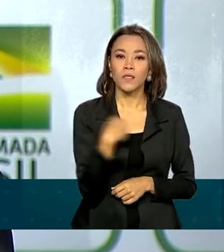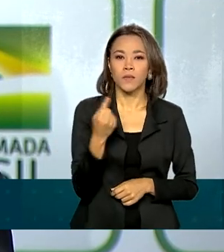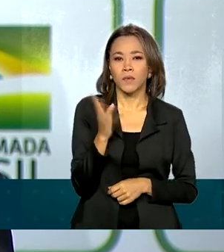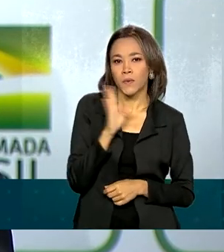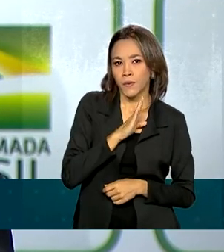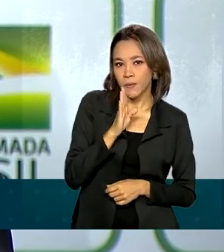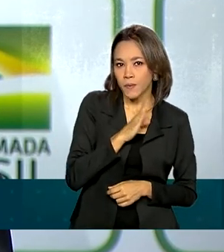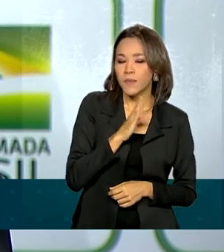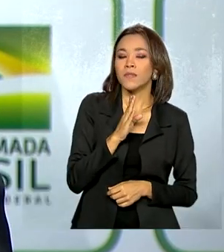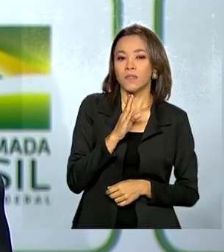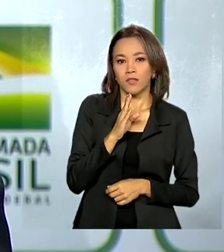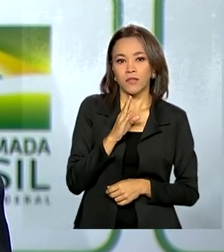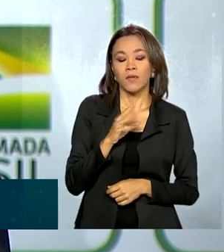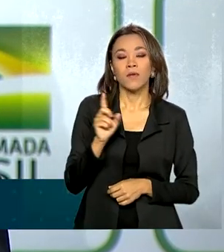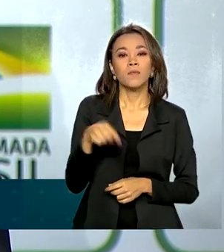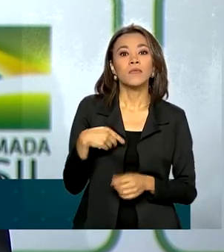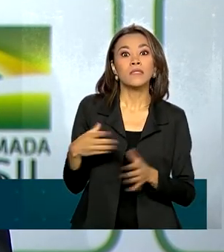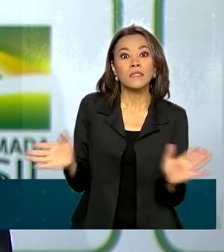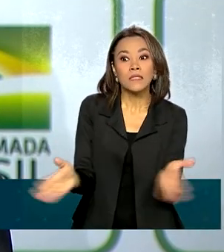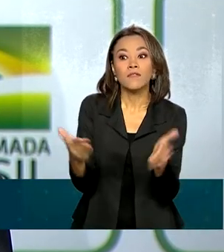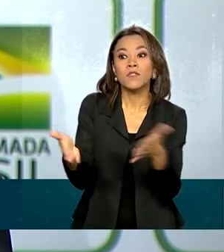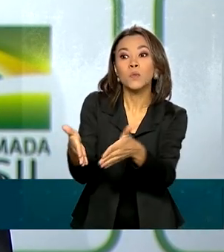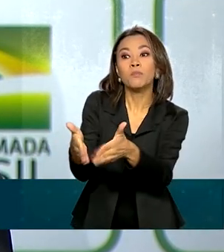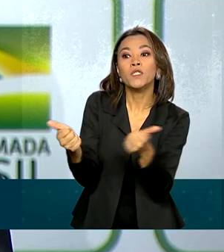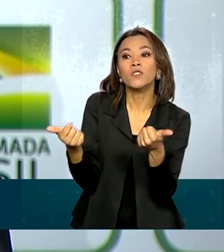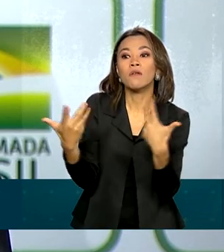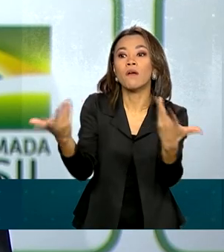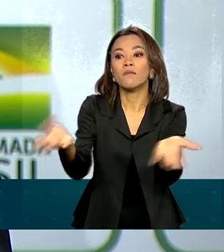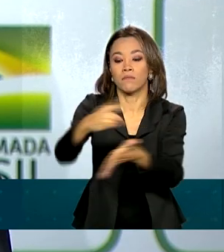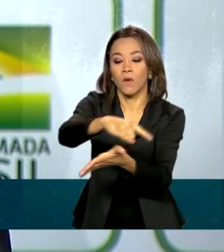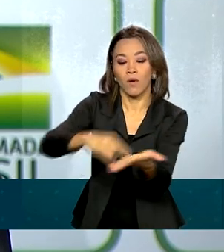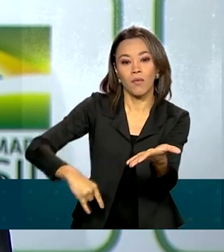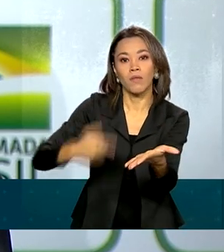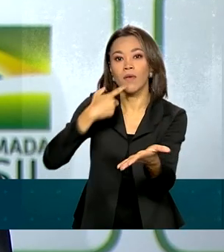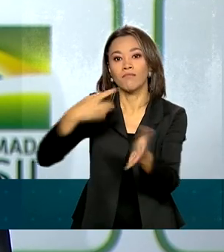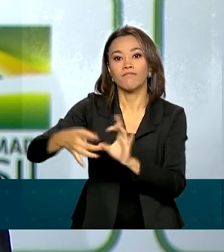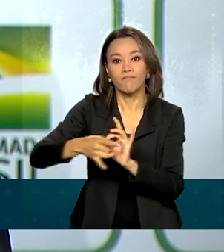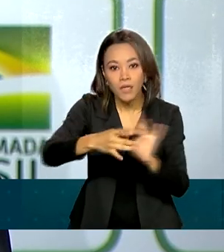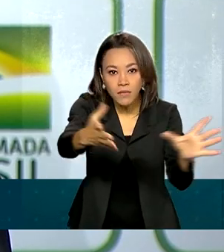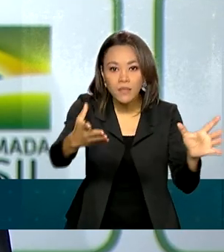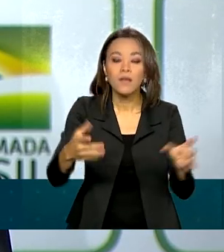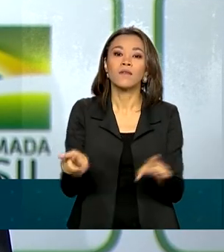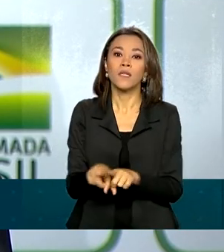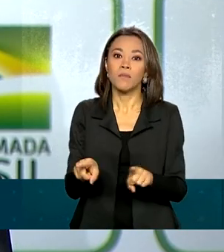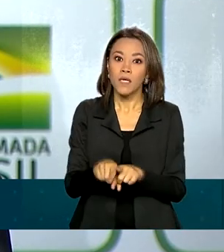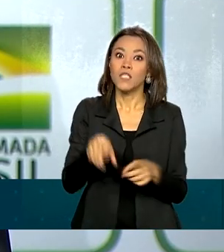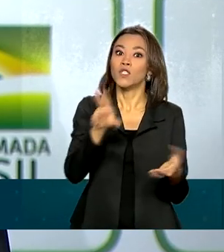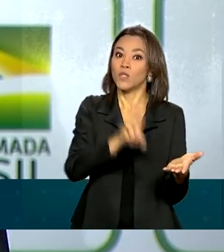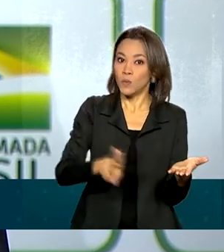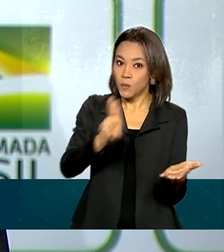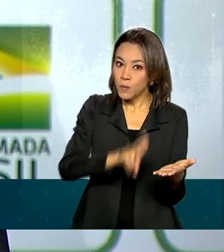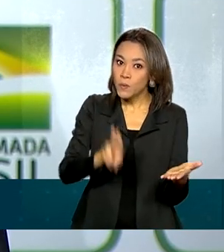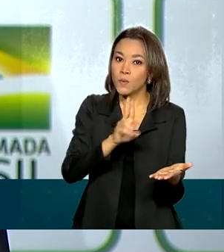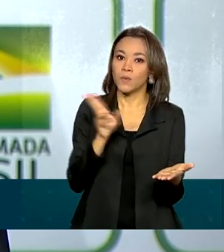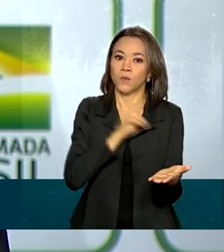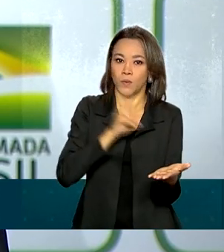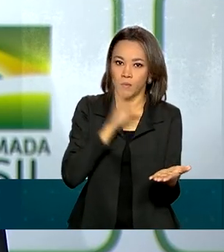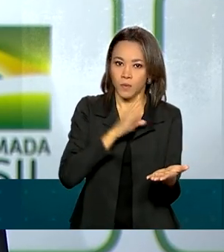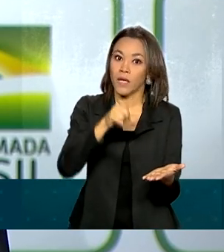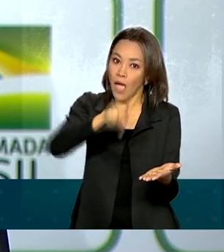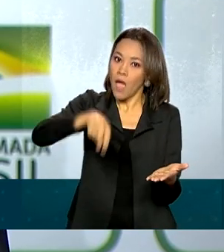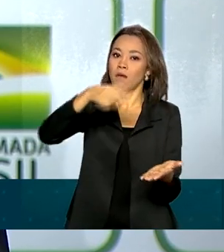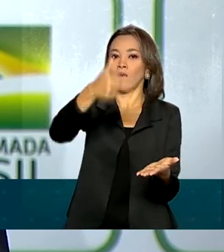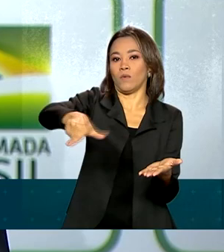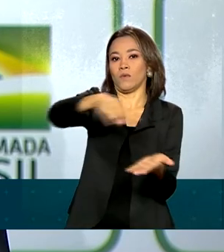assim como incentivando ao pedido de registro da vacina e também ao pedido de uso emergencial para a gente poder começar